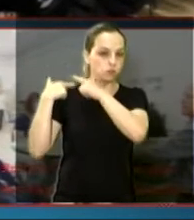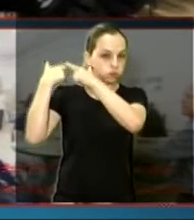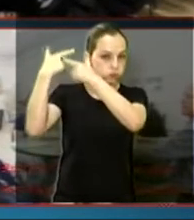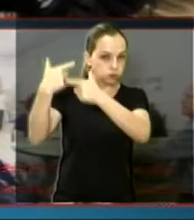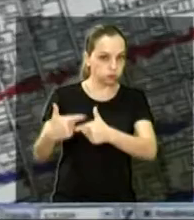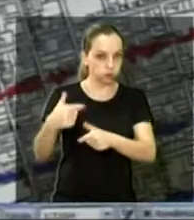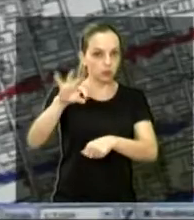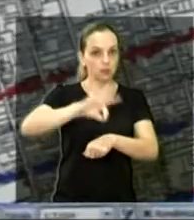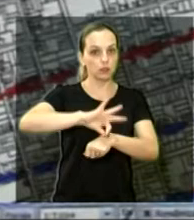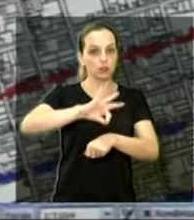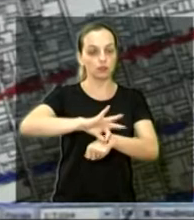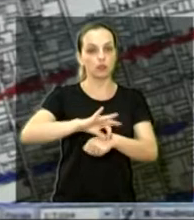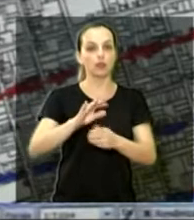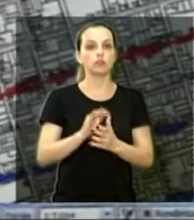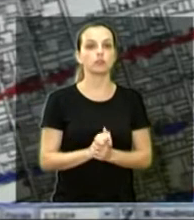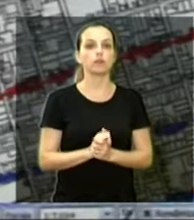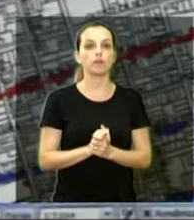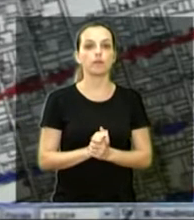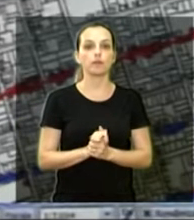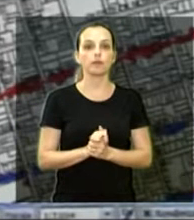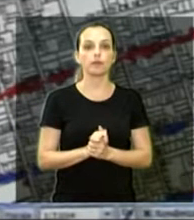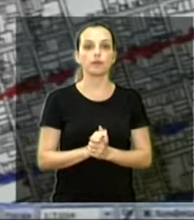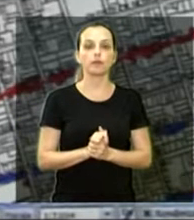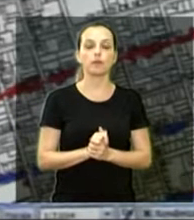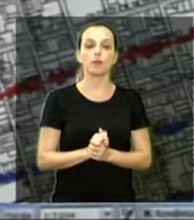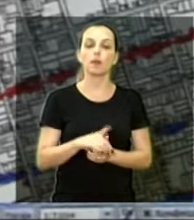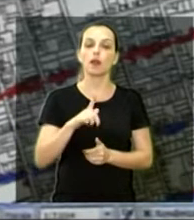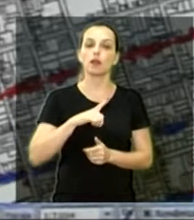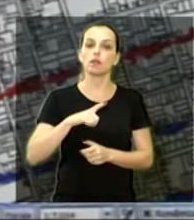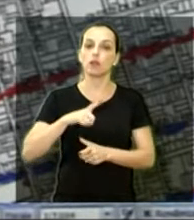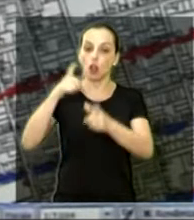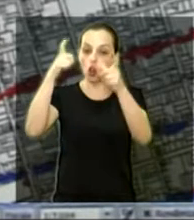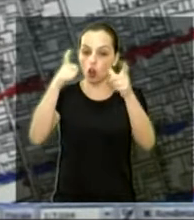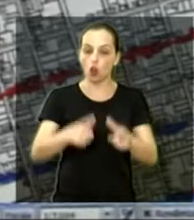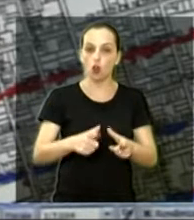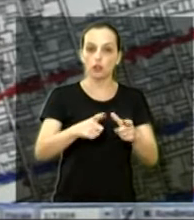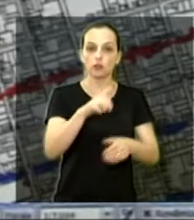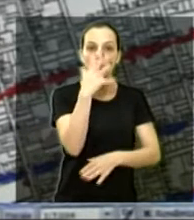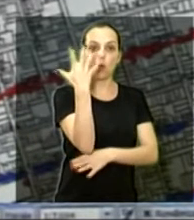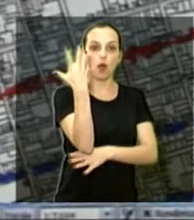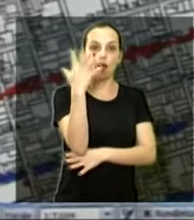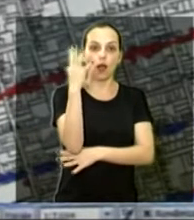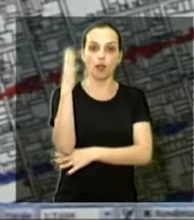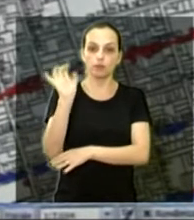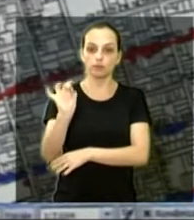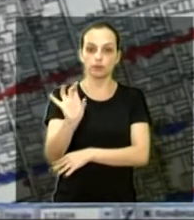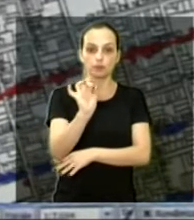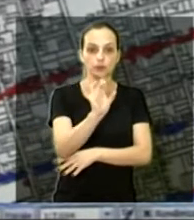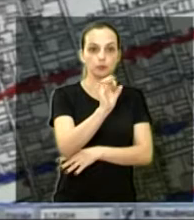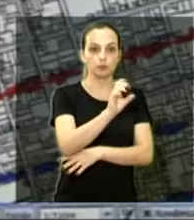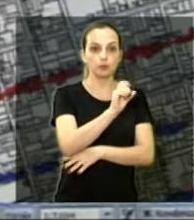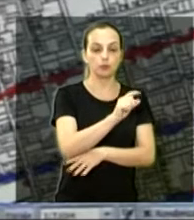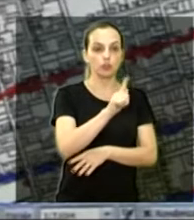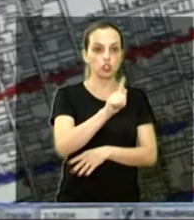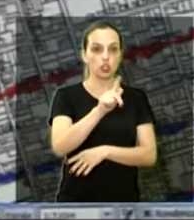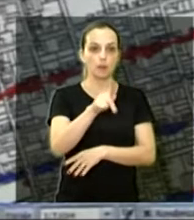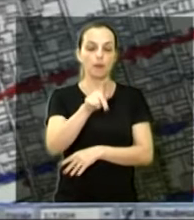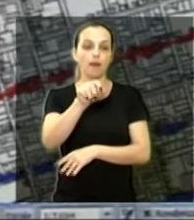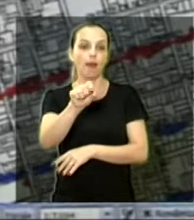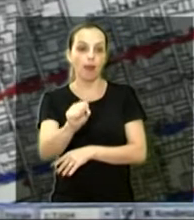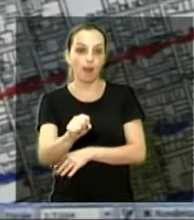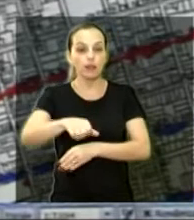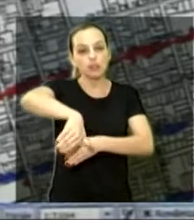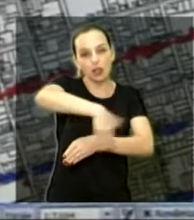pode passar próximo. Então foi feita a localização de árvore por árvore, pelo GPS, por endereço também,